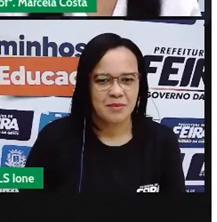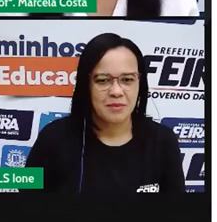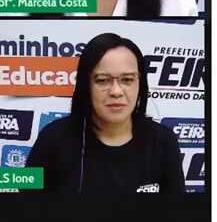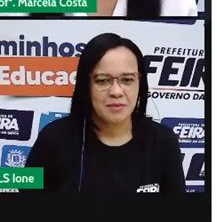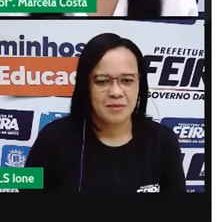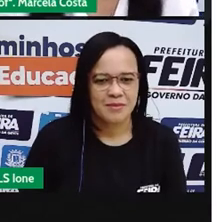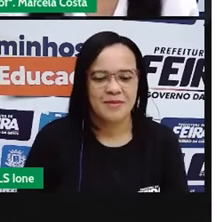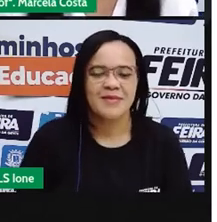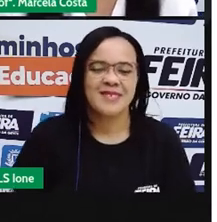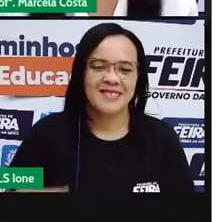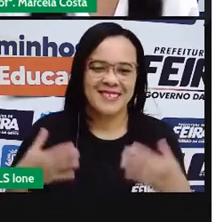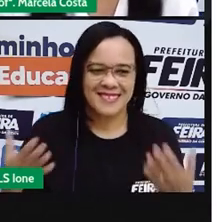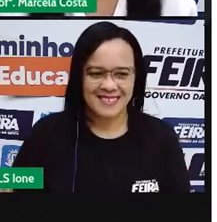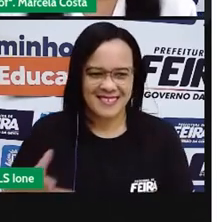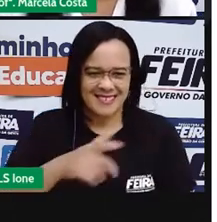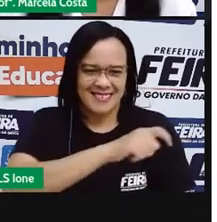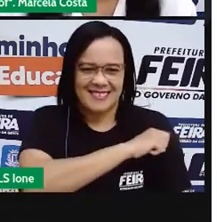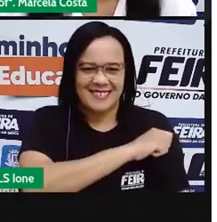Então, criançada.